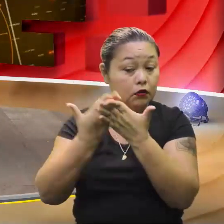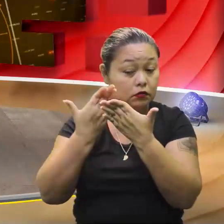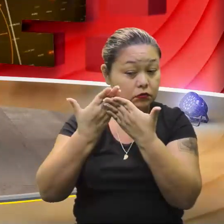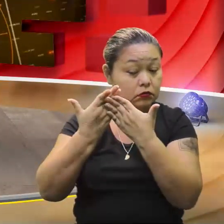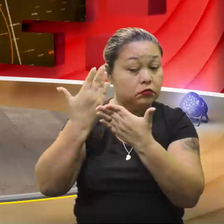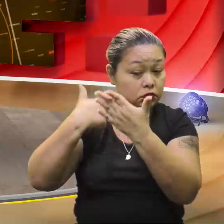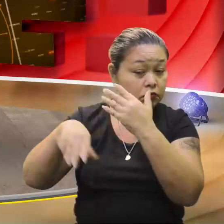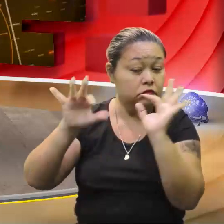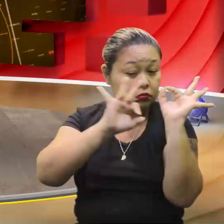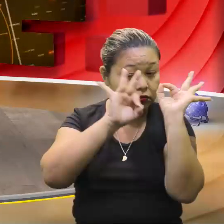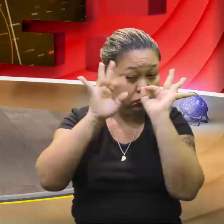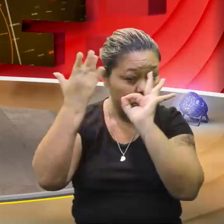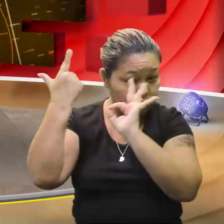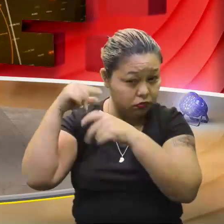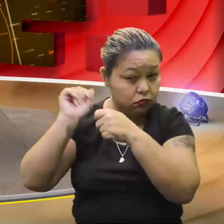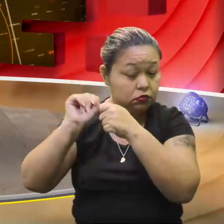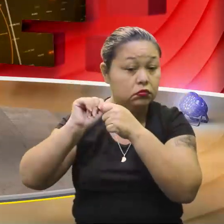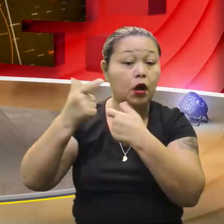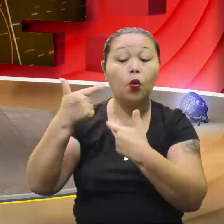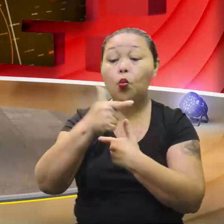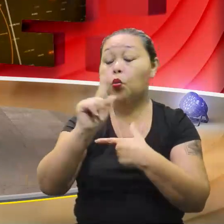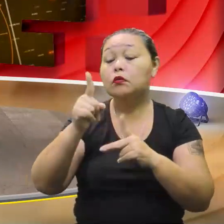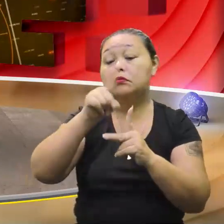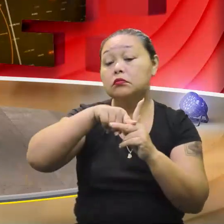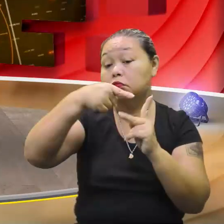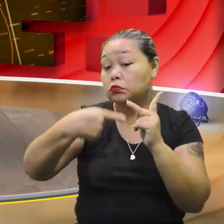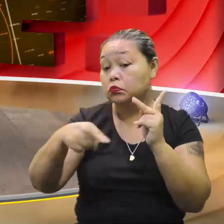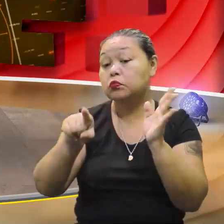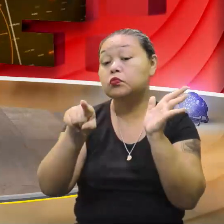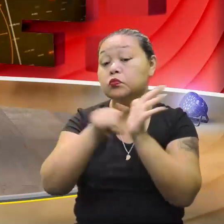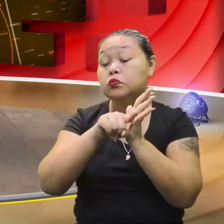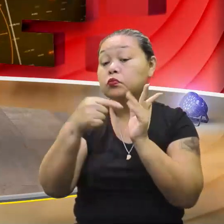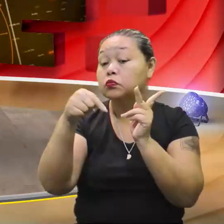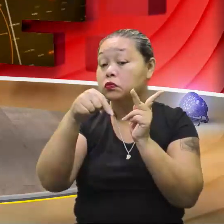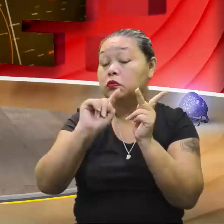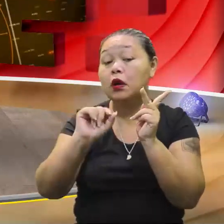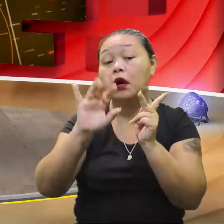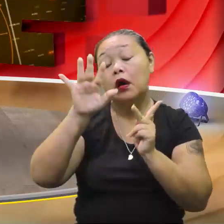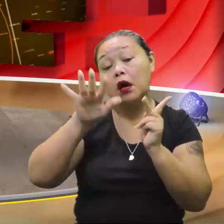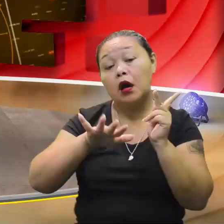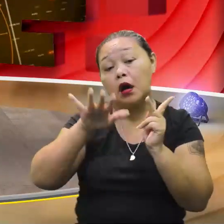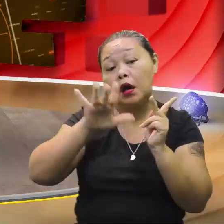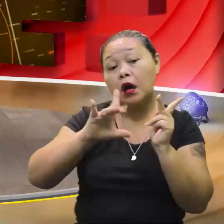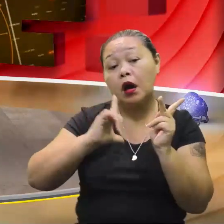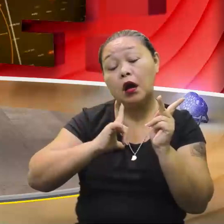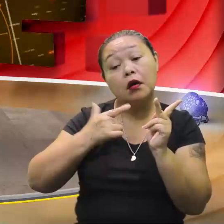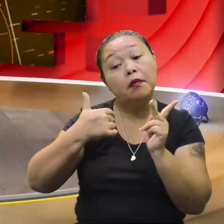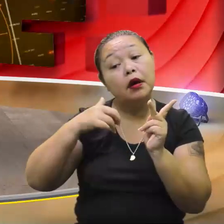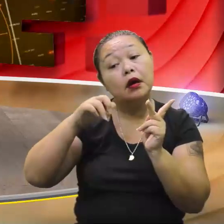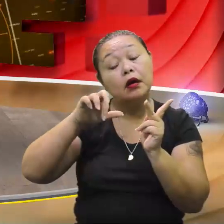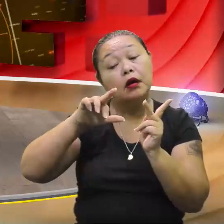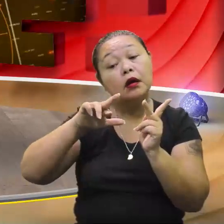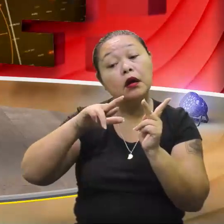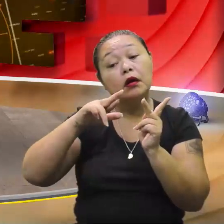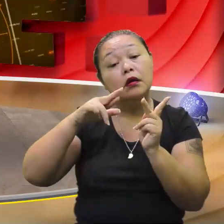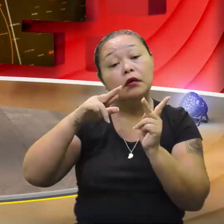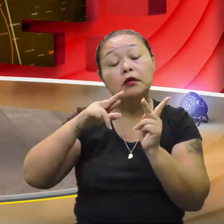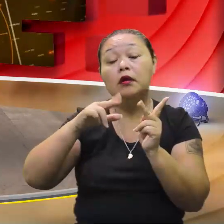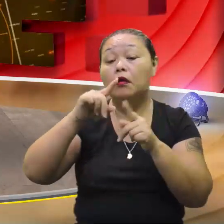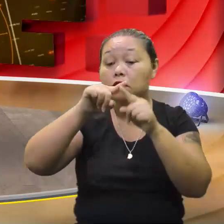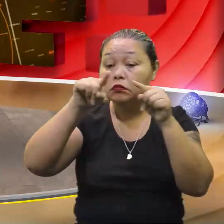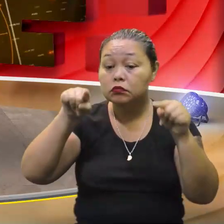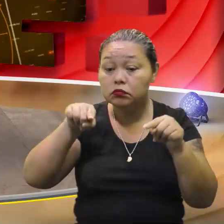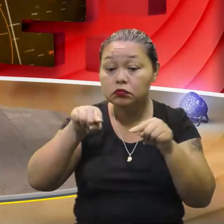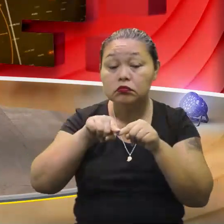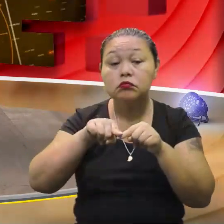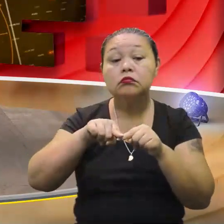racionais. Não existe, Então, geralmente, não é uma regra, mas geralmente o valor de delta